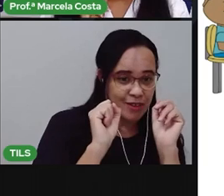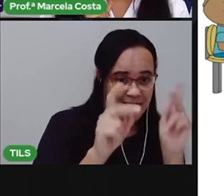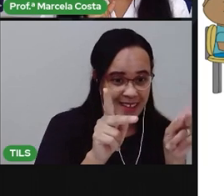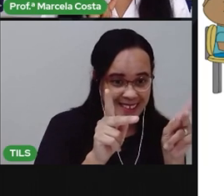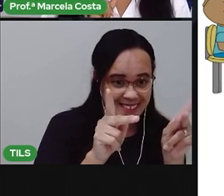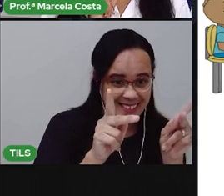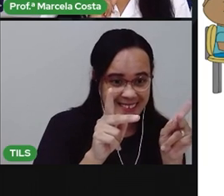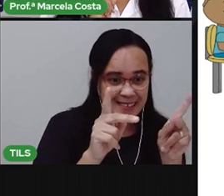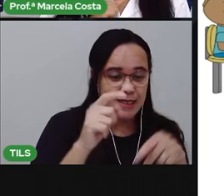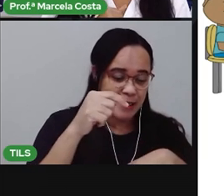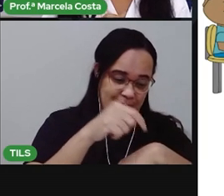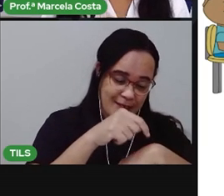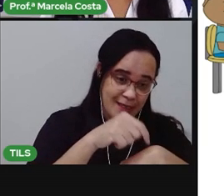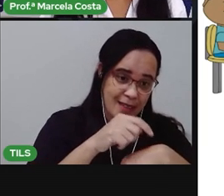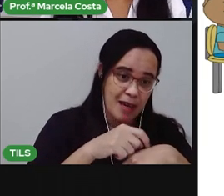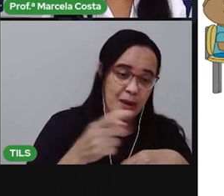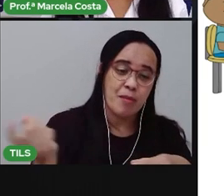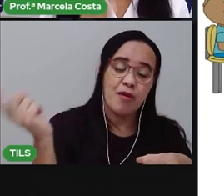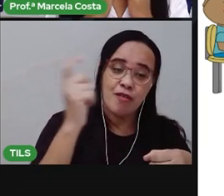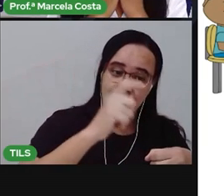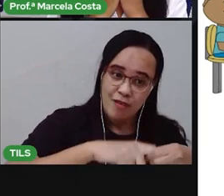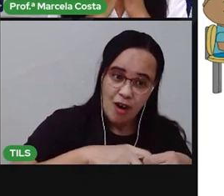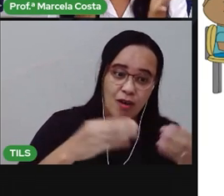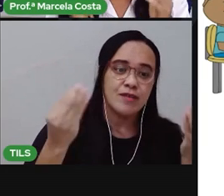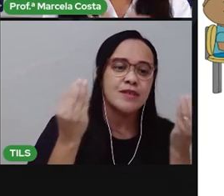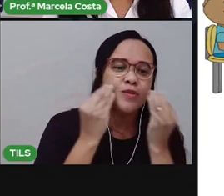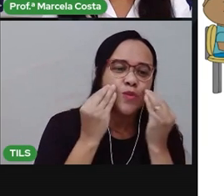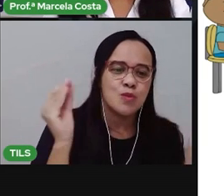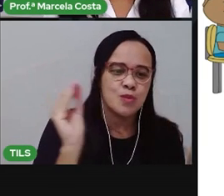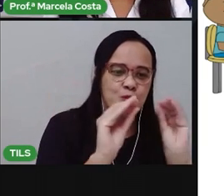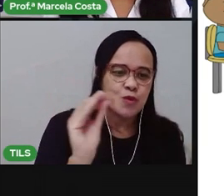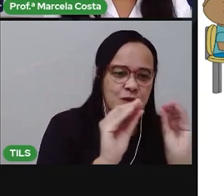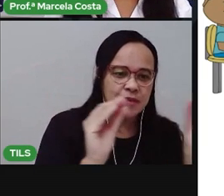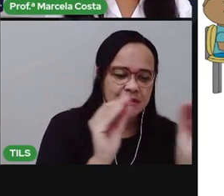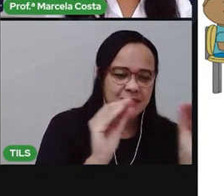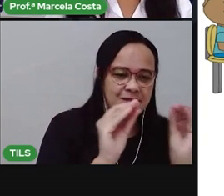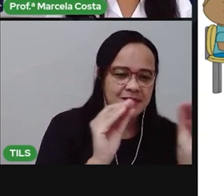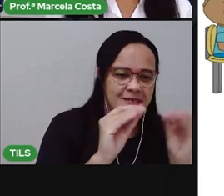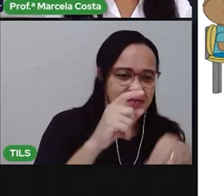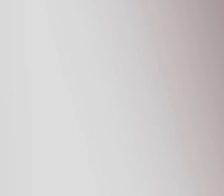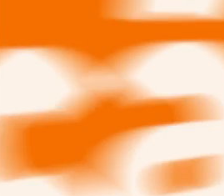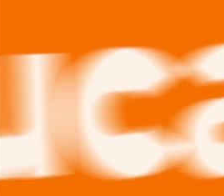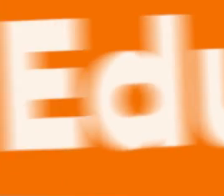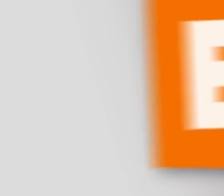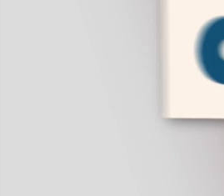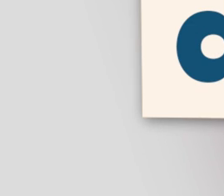Daqui a pouco a gente se vê. Beijo grande. Até daqui a pouco.